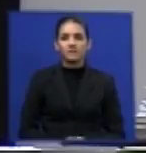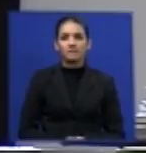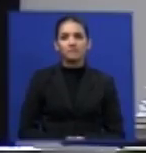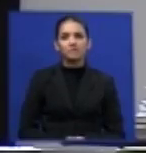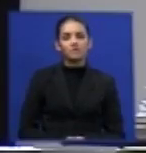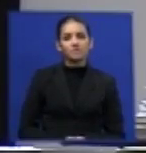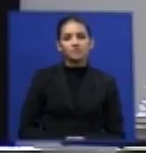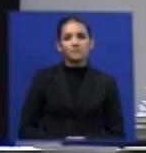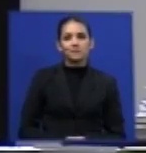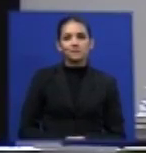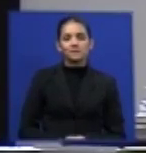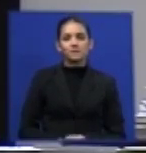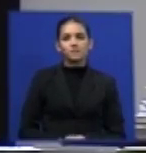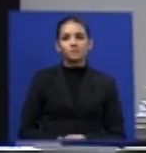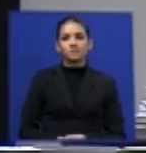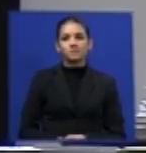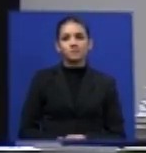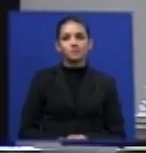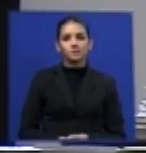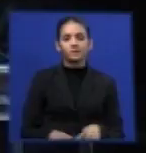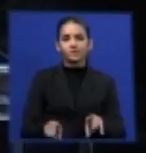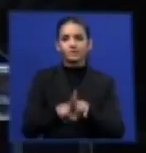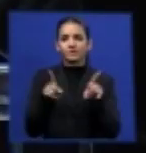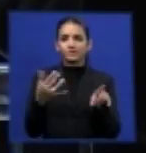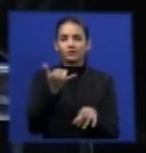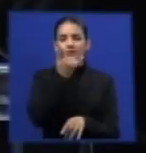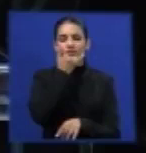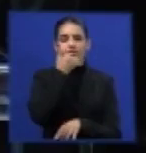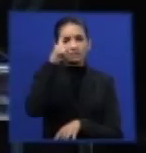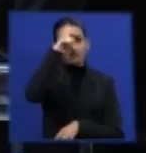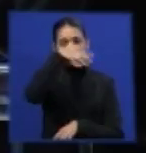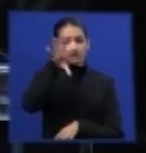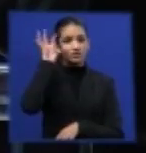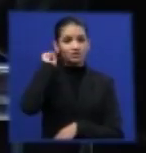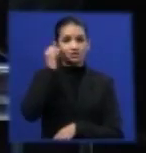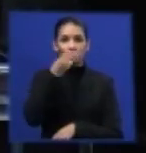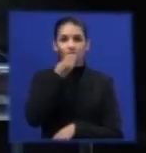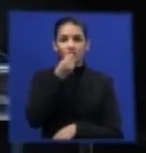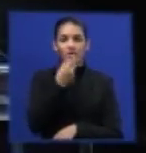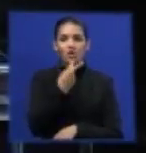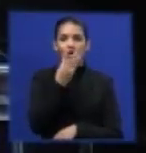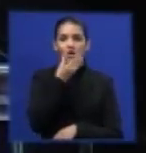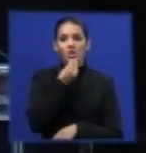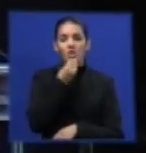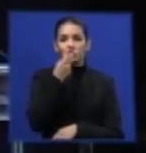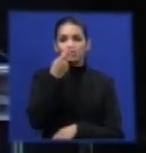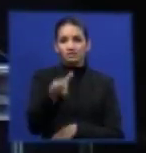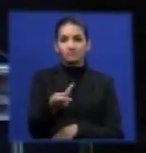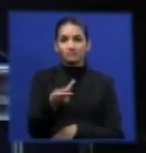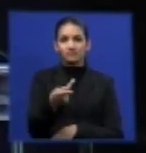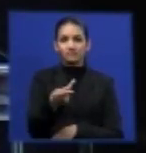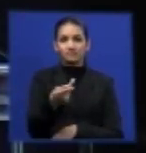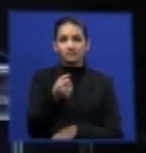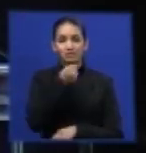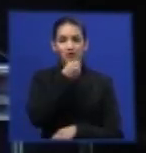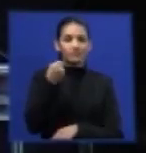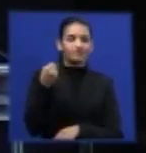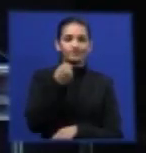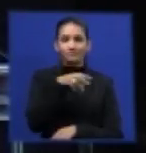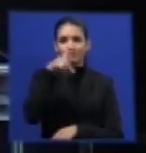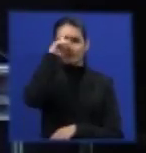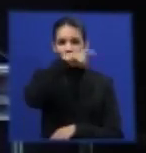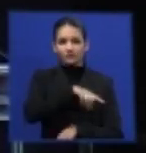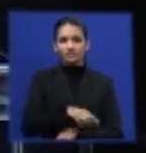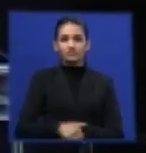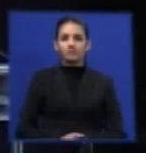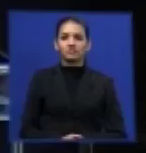da superidade. Se eu estivesse em qualquer cargo público, eu estaria na compulsória. Portanto, os que estão na compulsória são